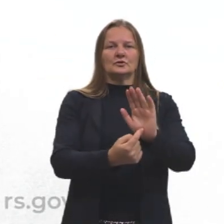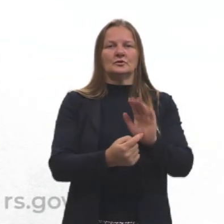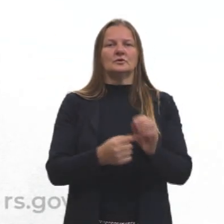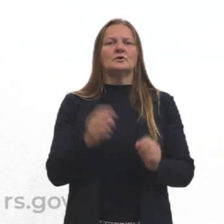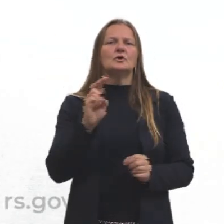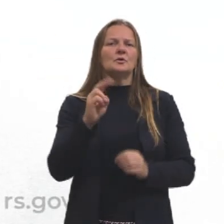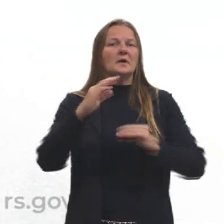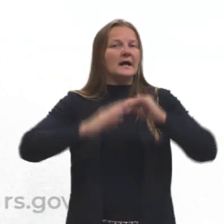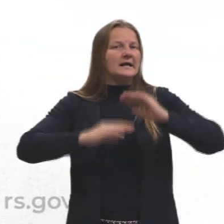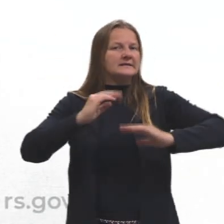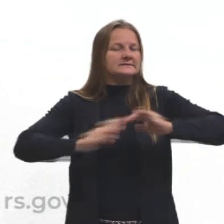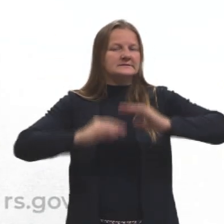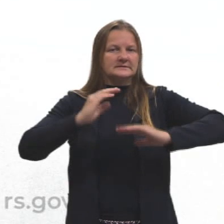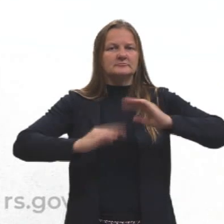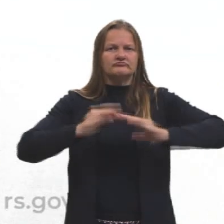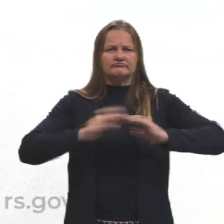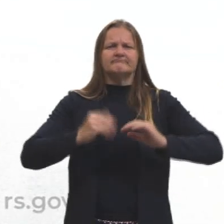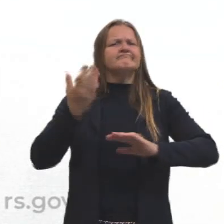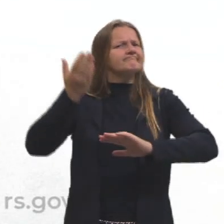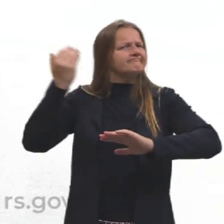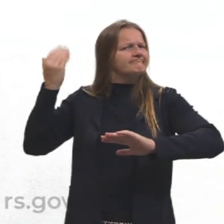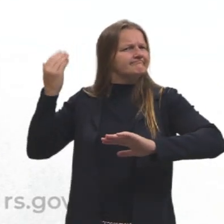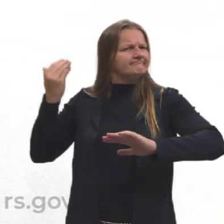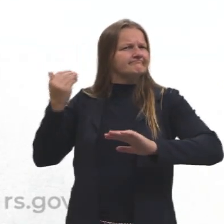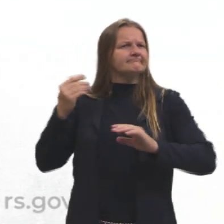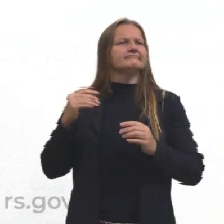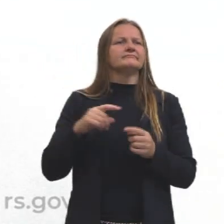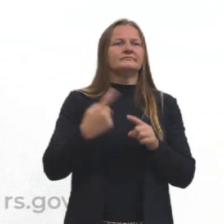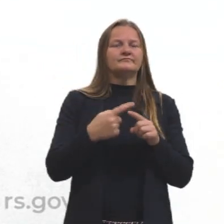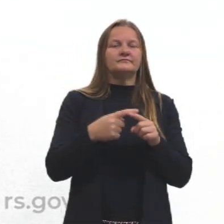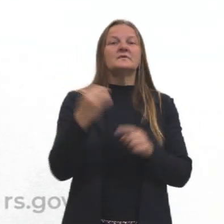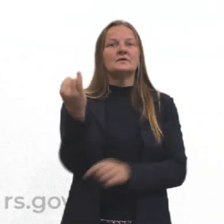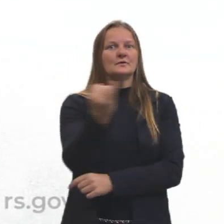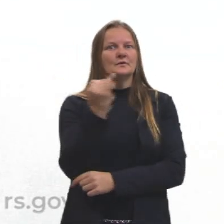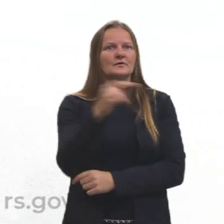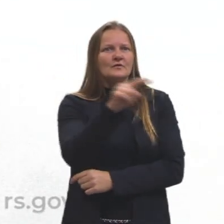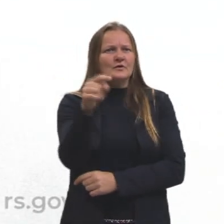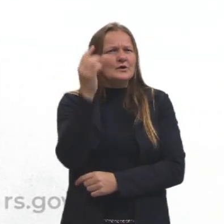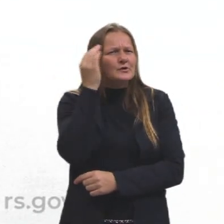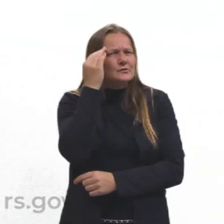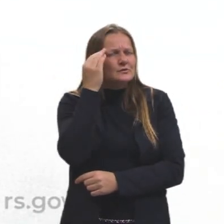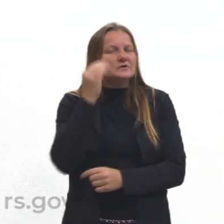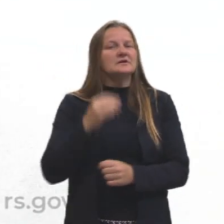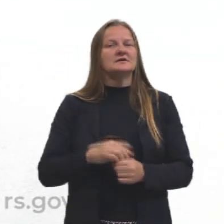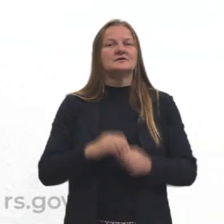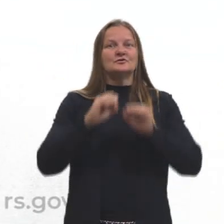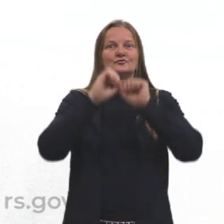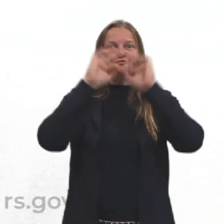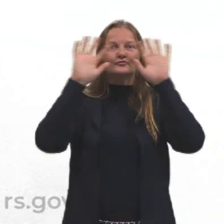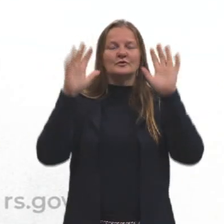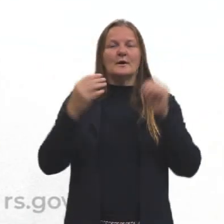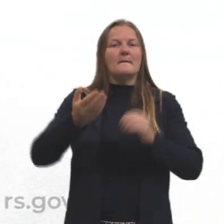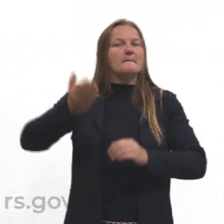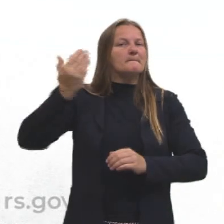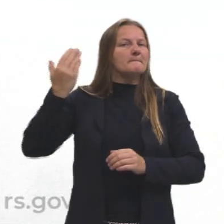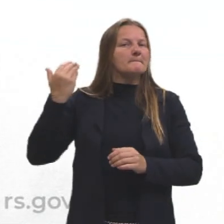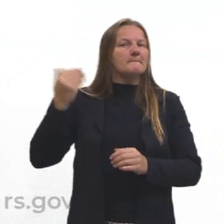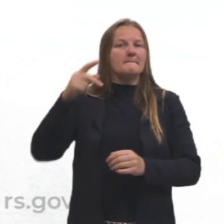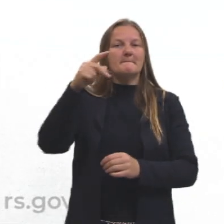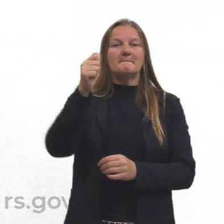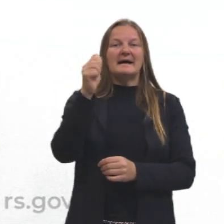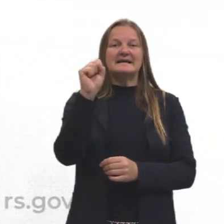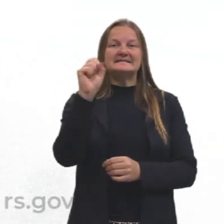algumas ações relacionadas ao passado. E esse é importante que vocês tenham noção de que passado passou.